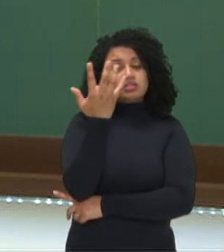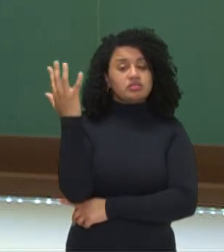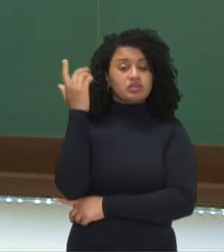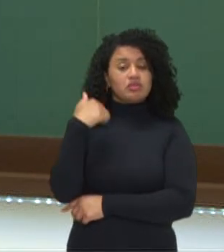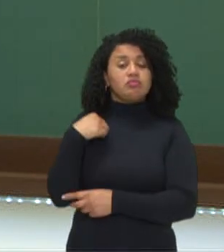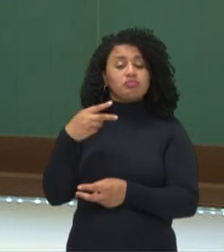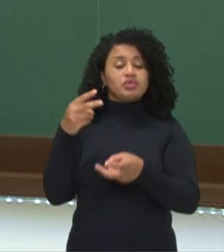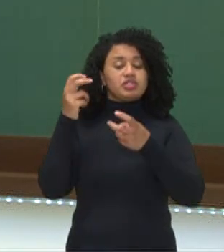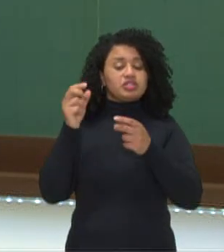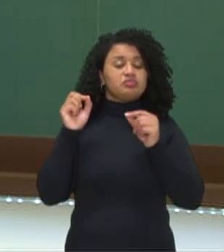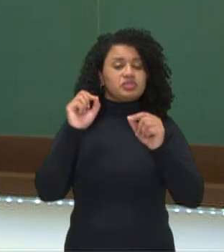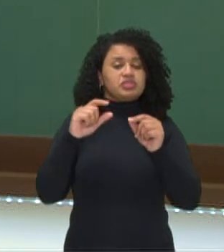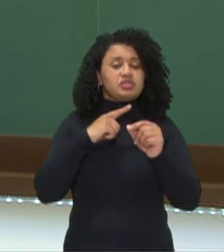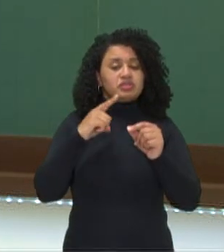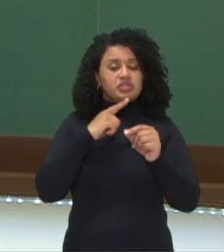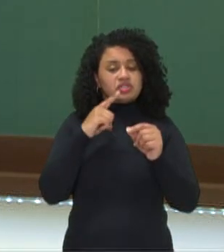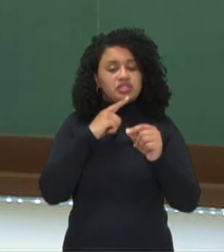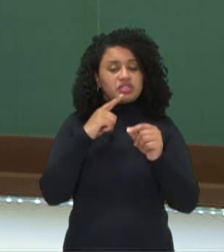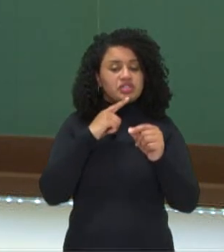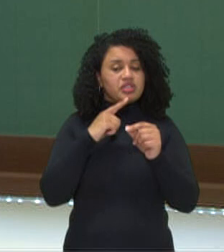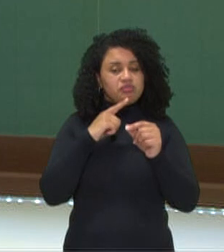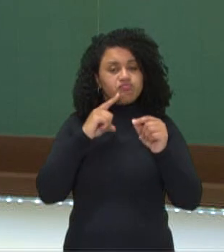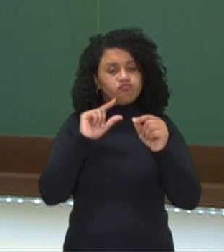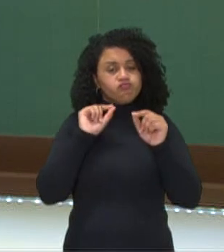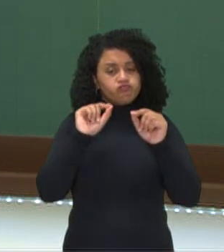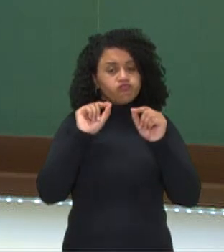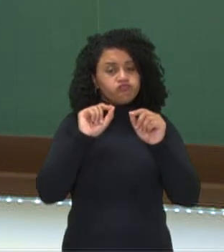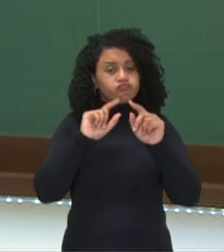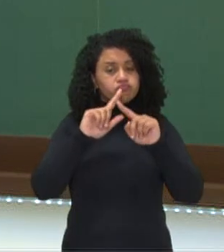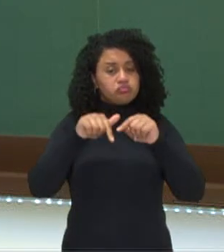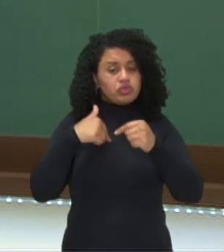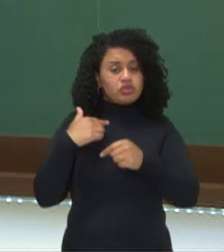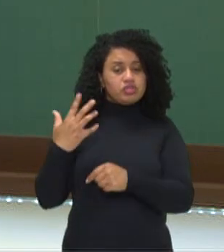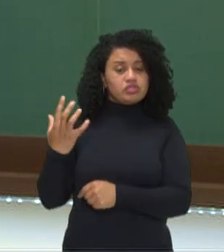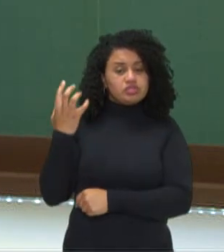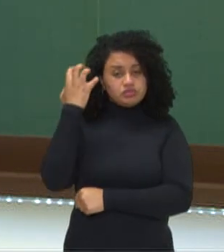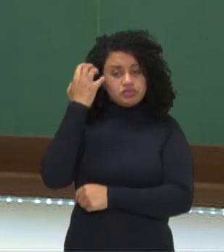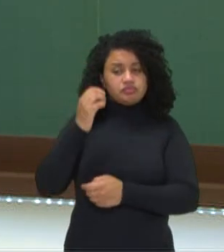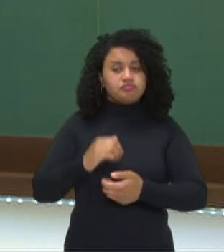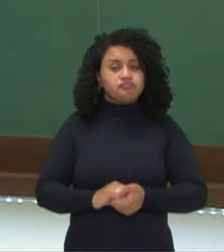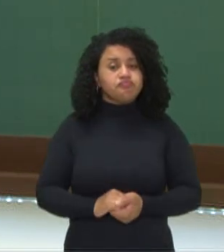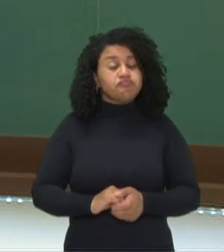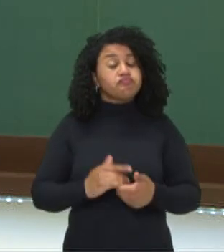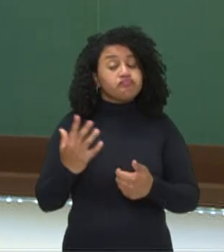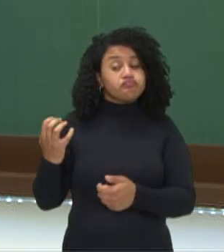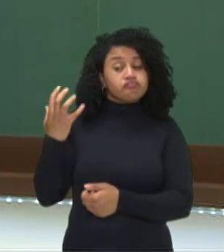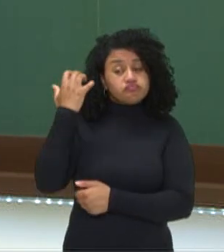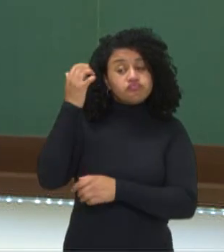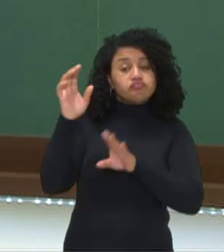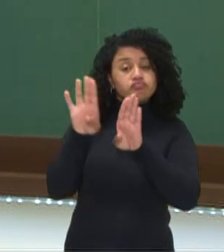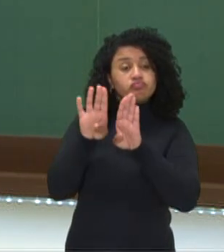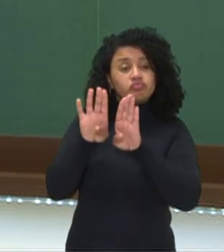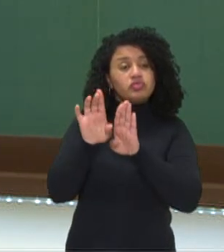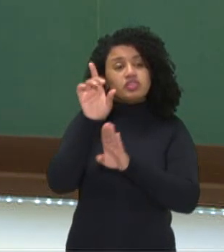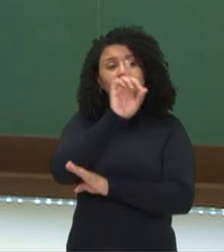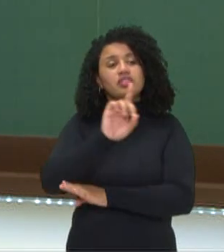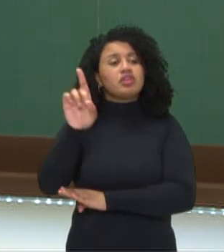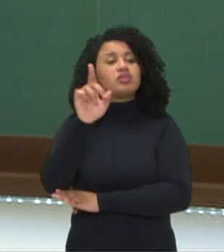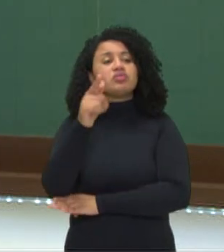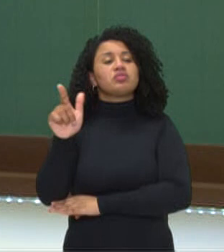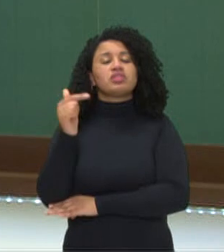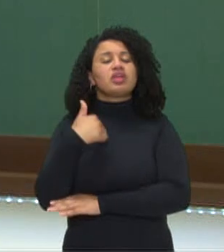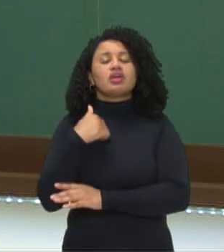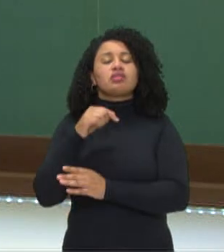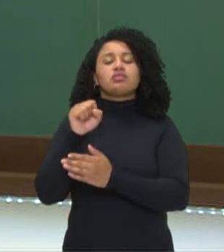concepção panteísta defendida por Espinoza. Para Espinoza também, Deus não tem essa